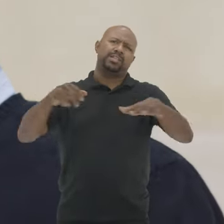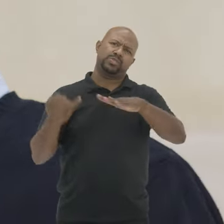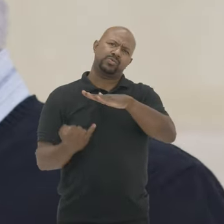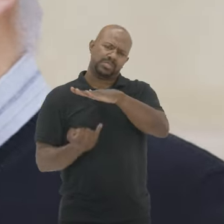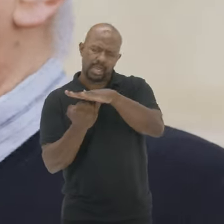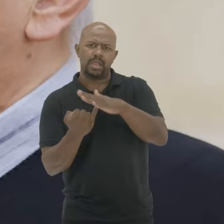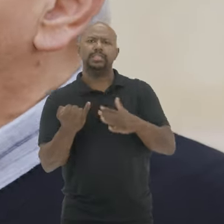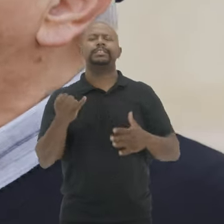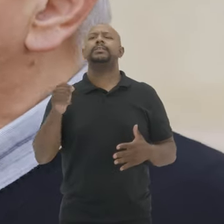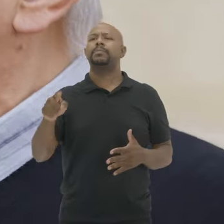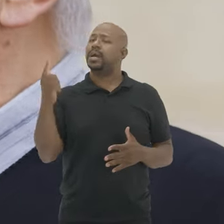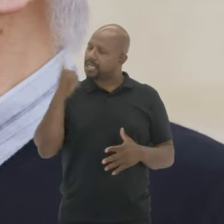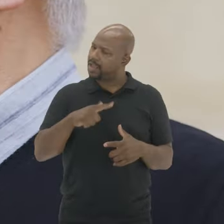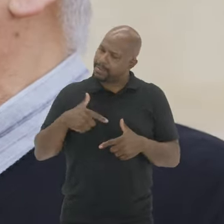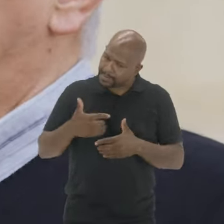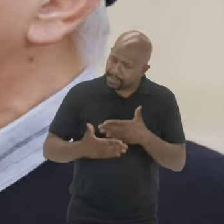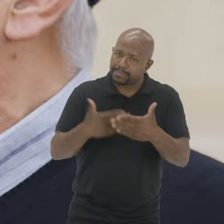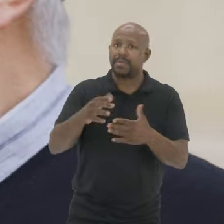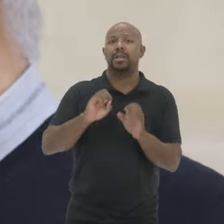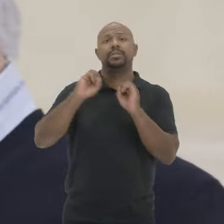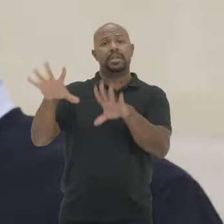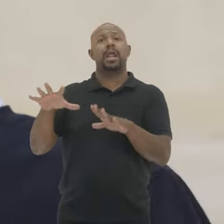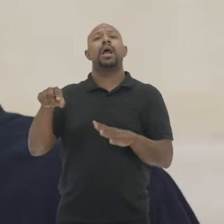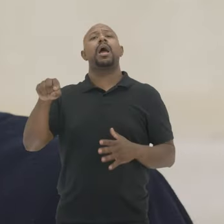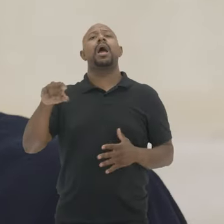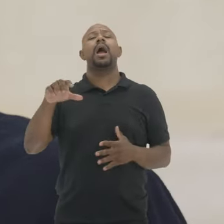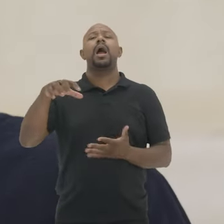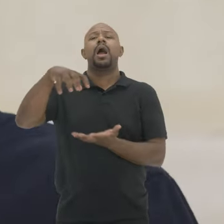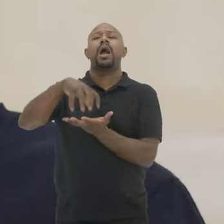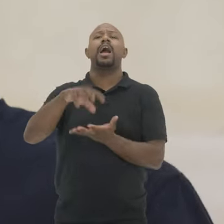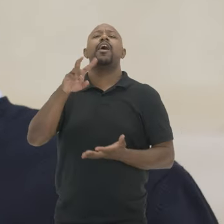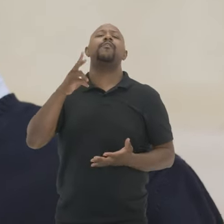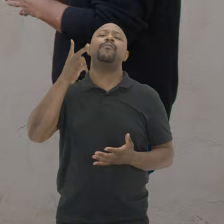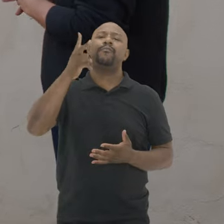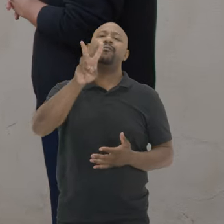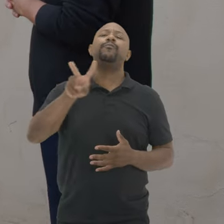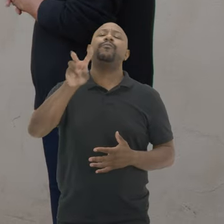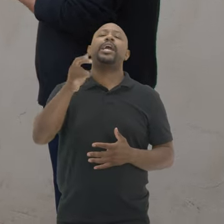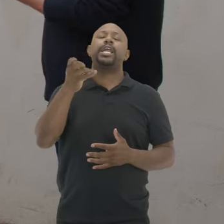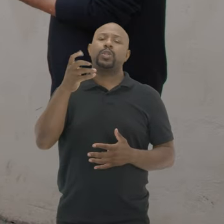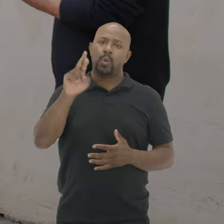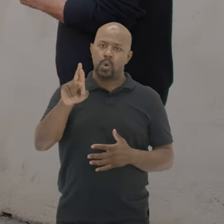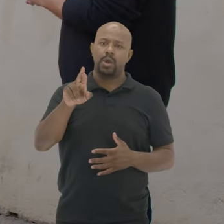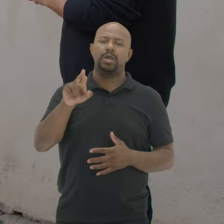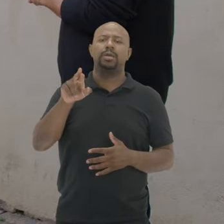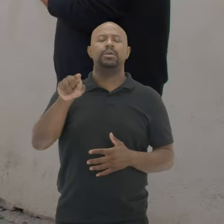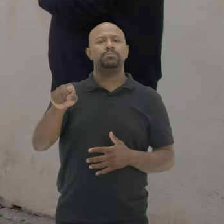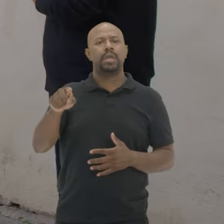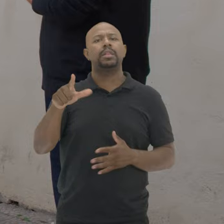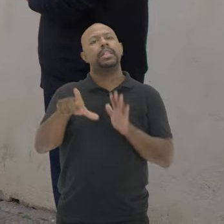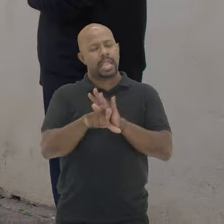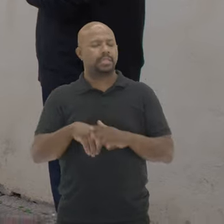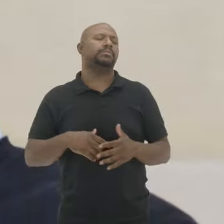Junto com o IPLAN Para que se tivesse Encaminhado para a Câmara De vereadores Uma lei Que